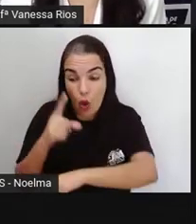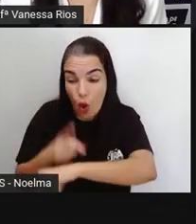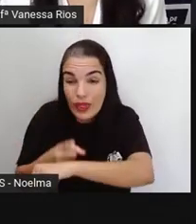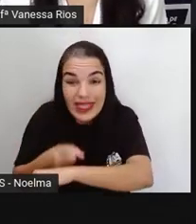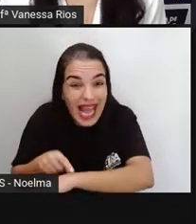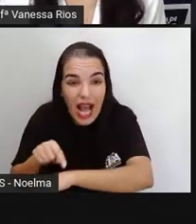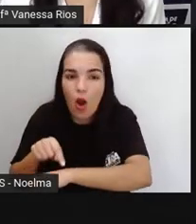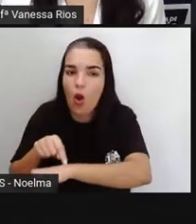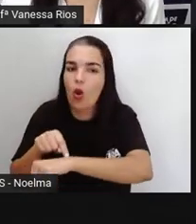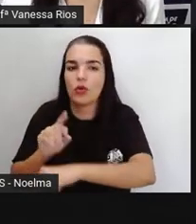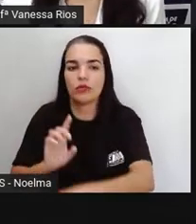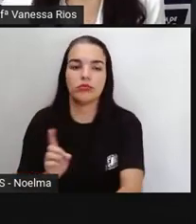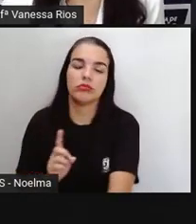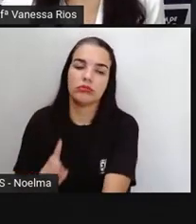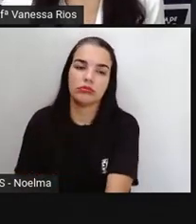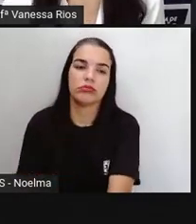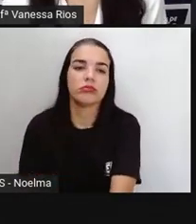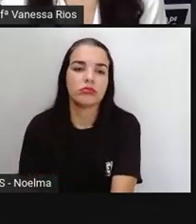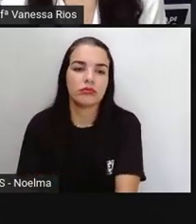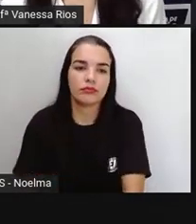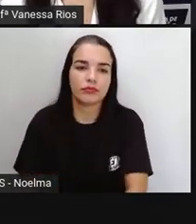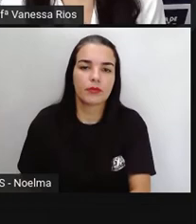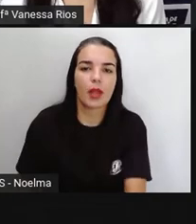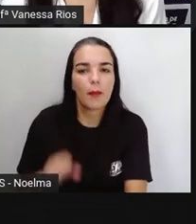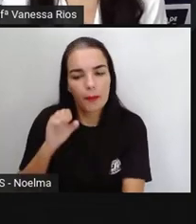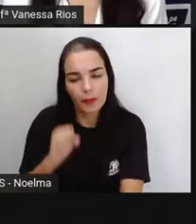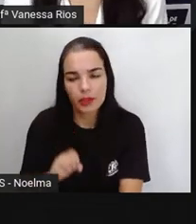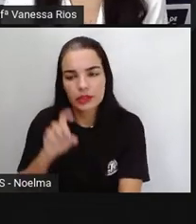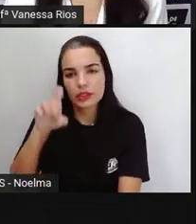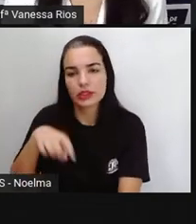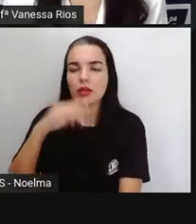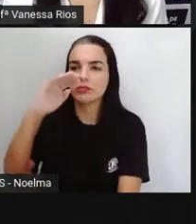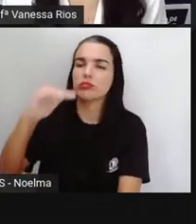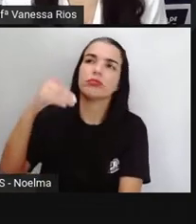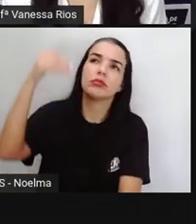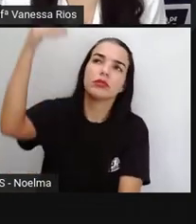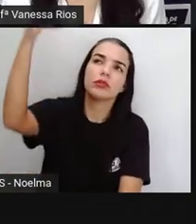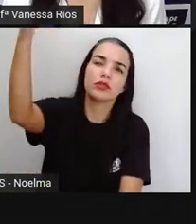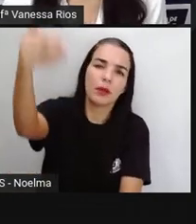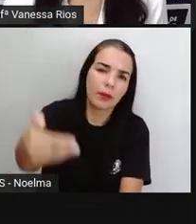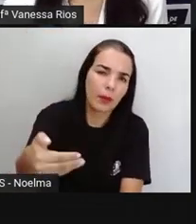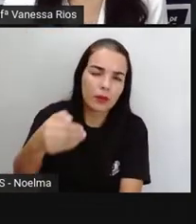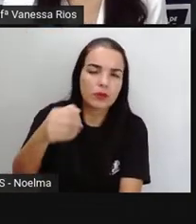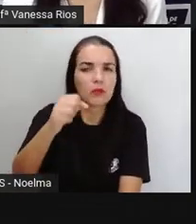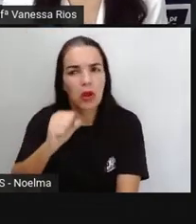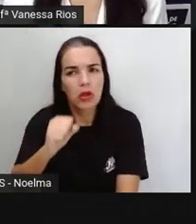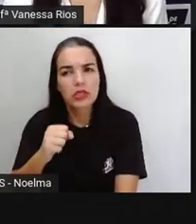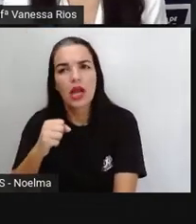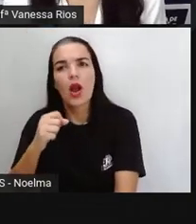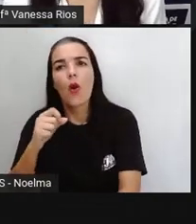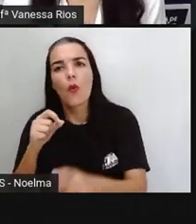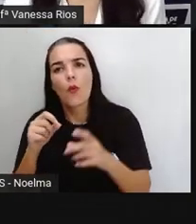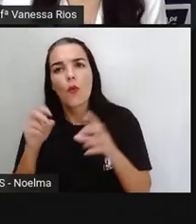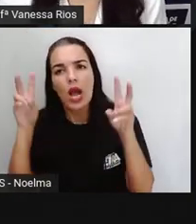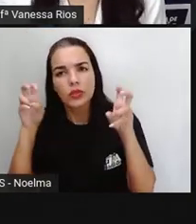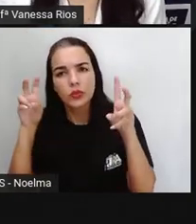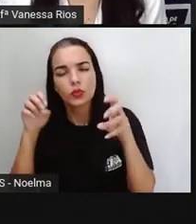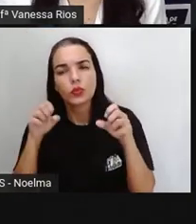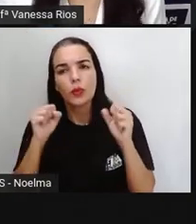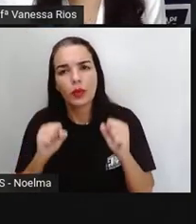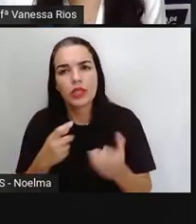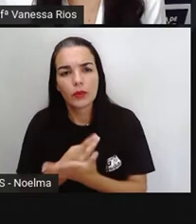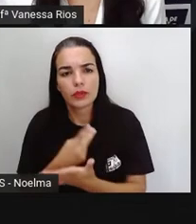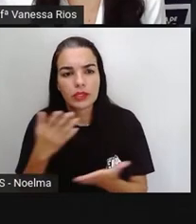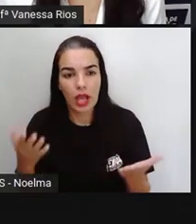dia de hoje em específico, mas trata de algo que está acontecendo no presente e que traz aí mais informações.